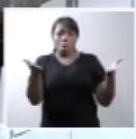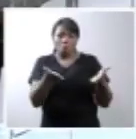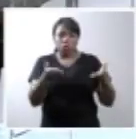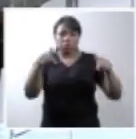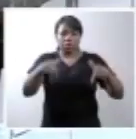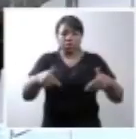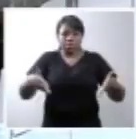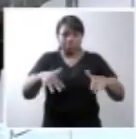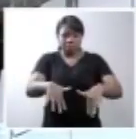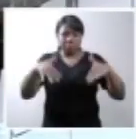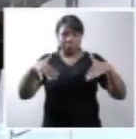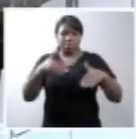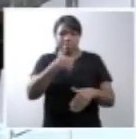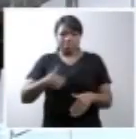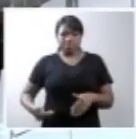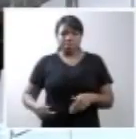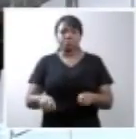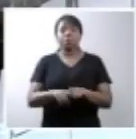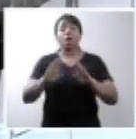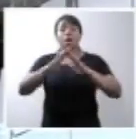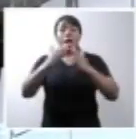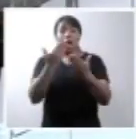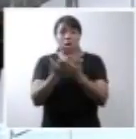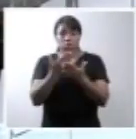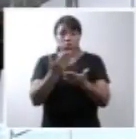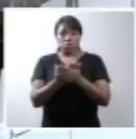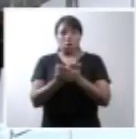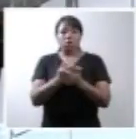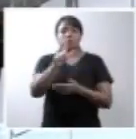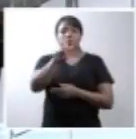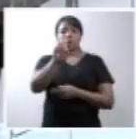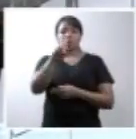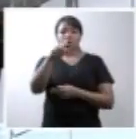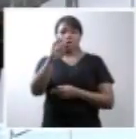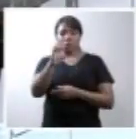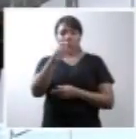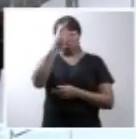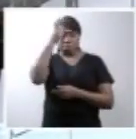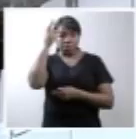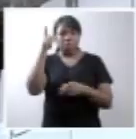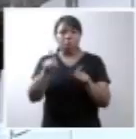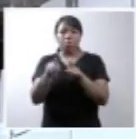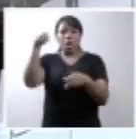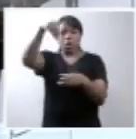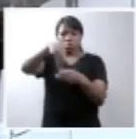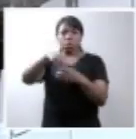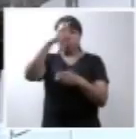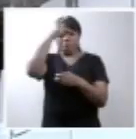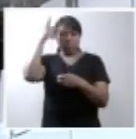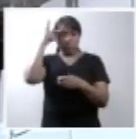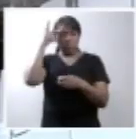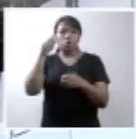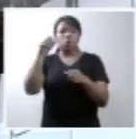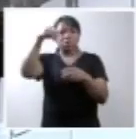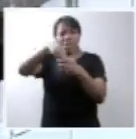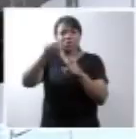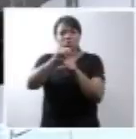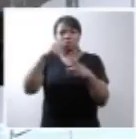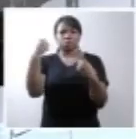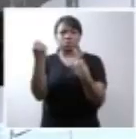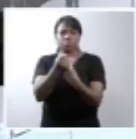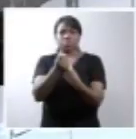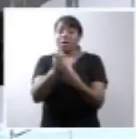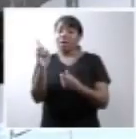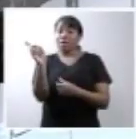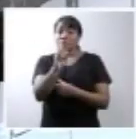nesta audiência? A Escola de Gente entende que a causa da inclusão de pessoas com deficiência na sociedade não